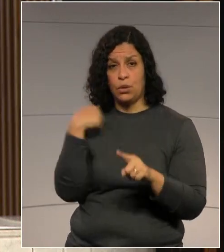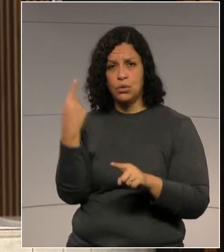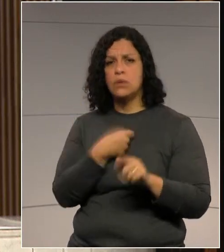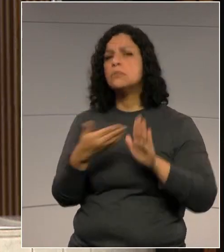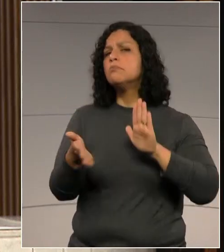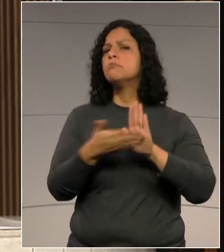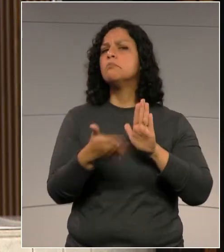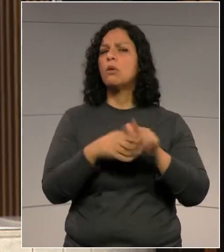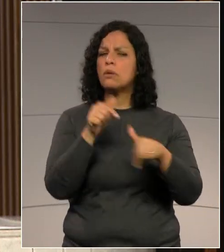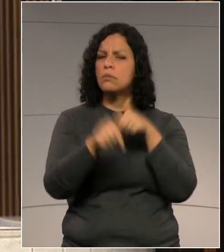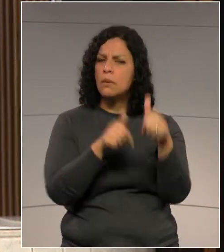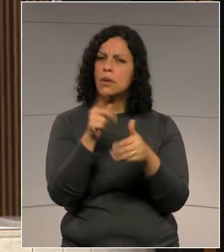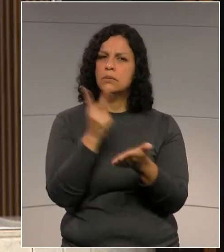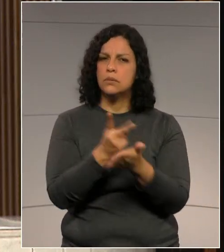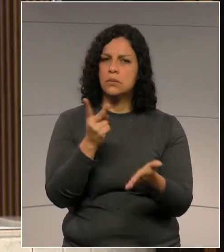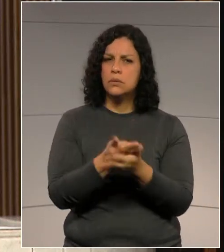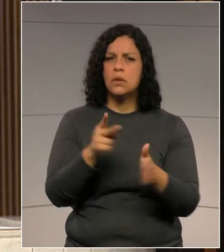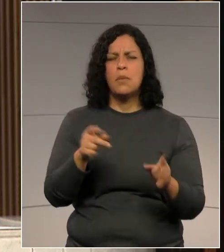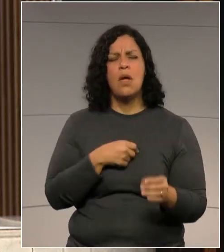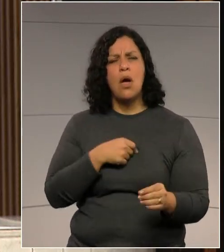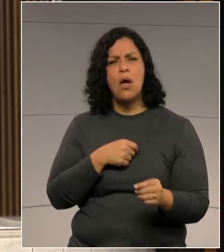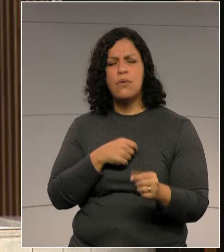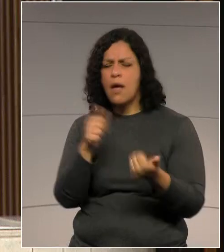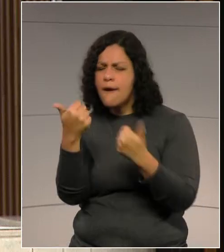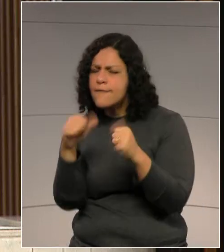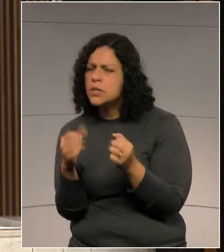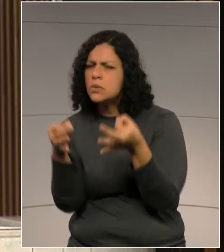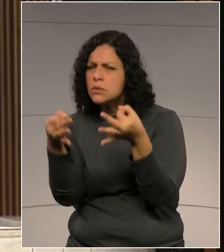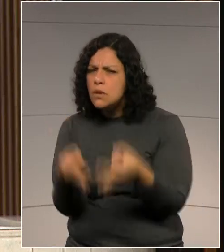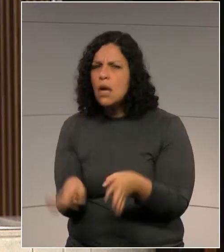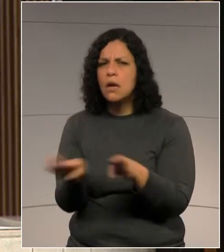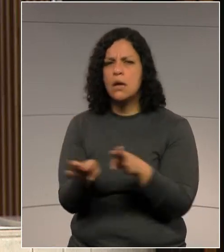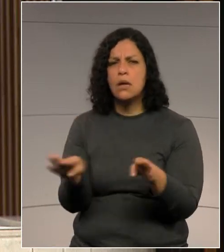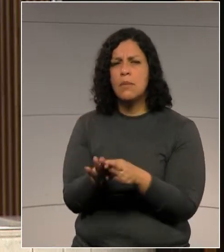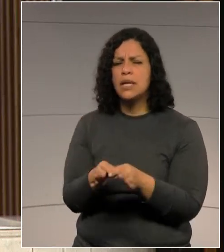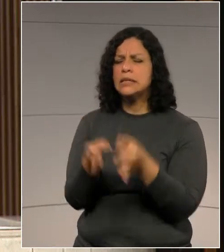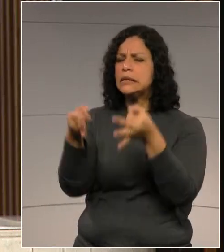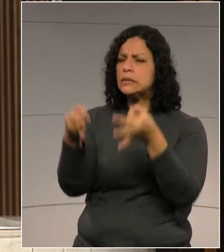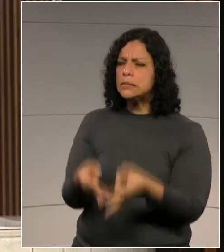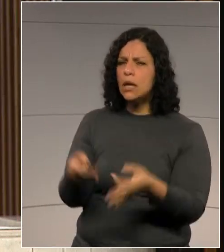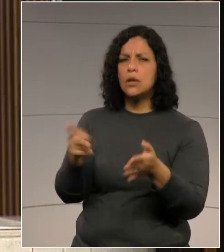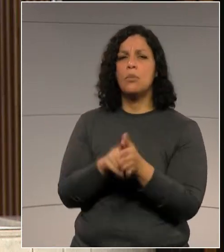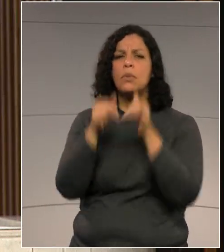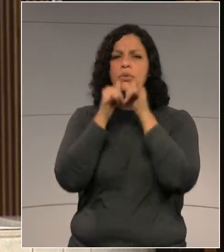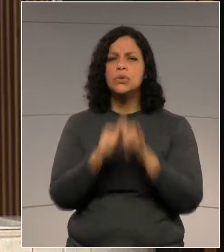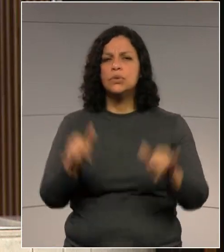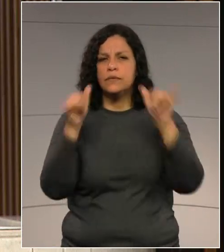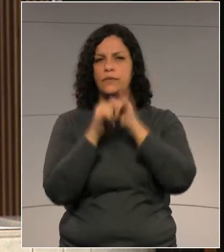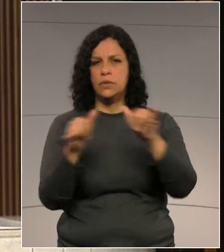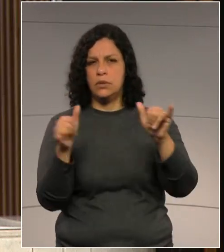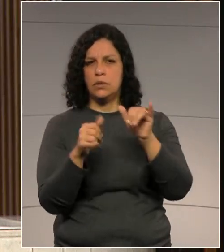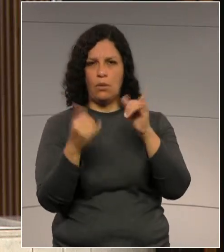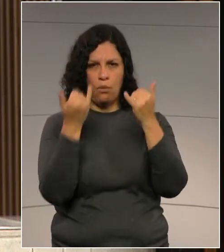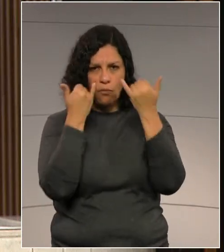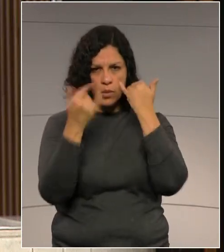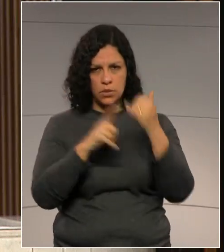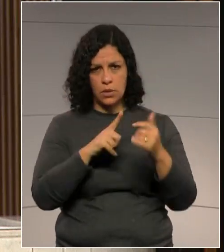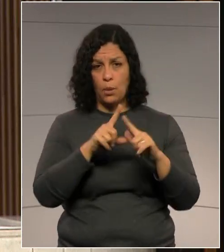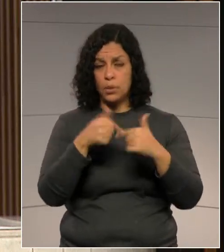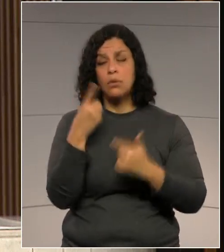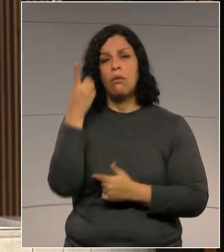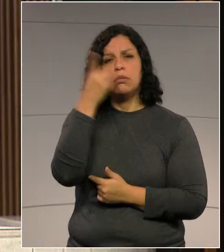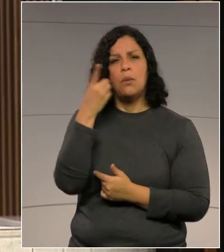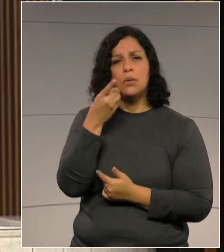deve pautar seu trabalho, pela precisa apuração e pela sua correta divulgação. Deputados e